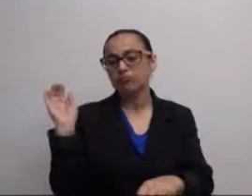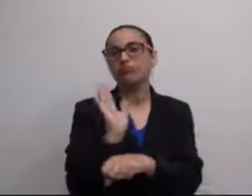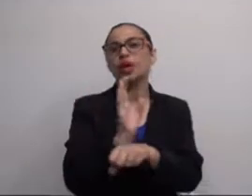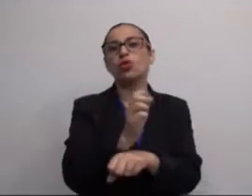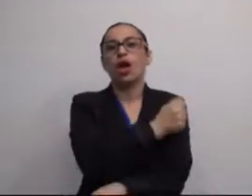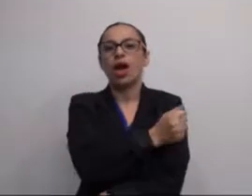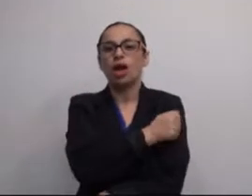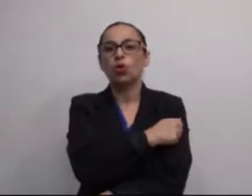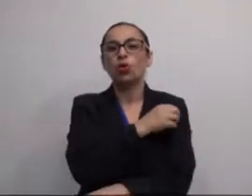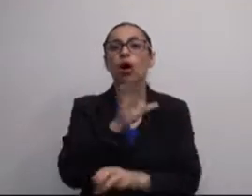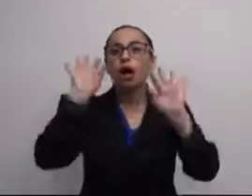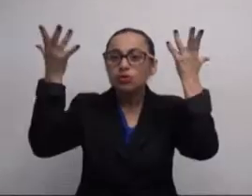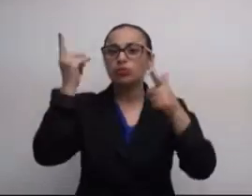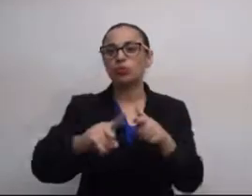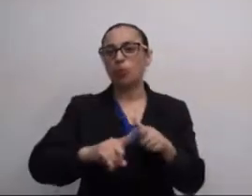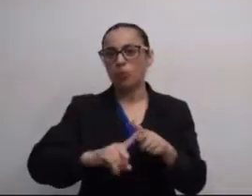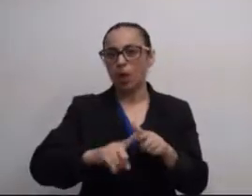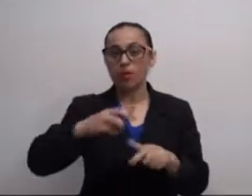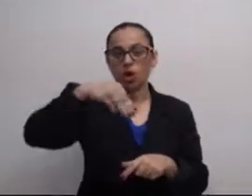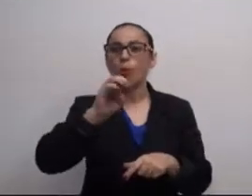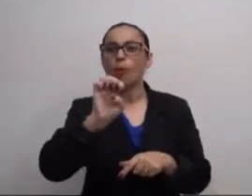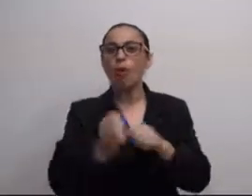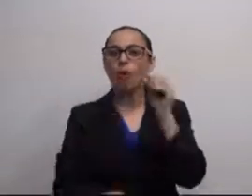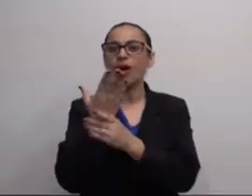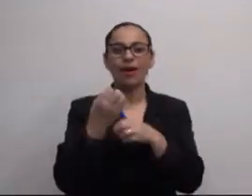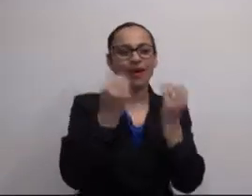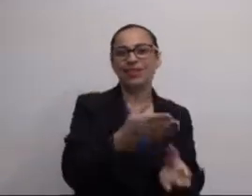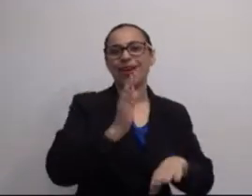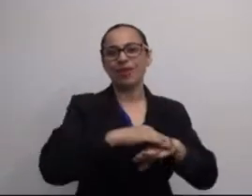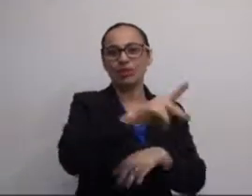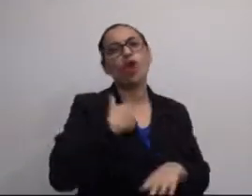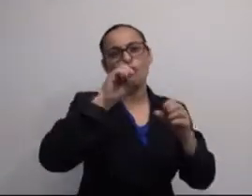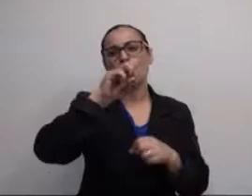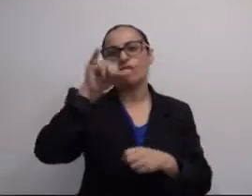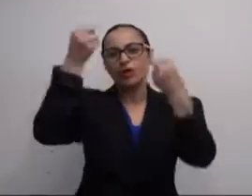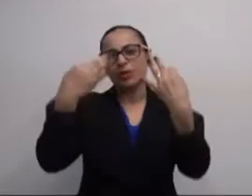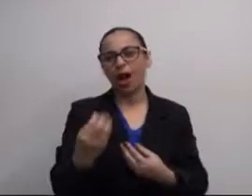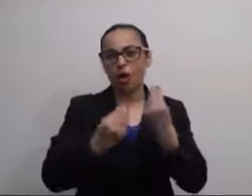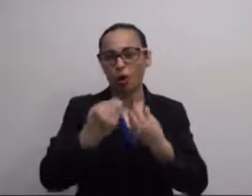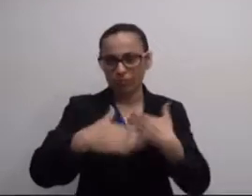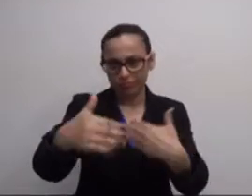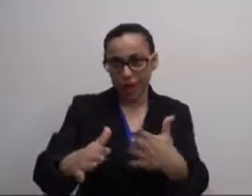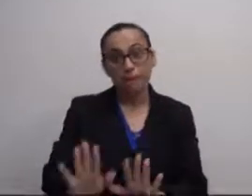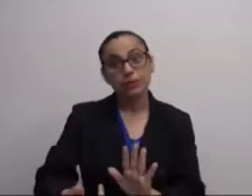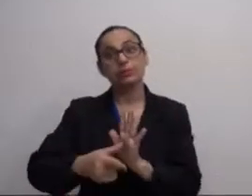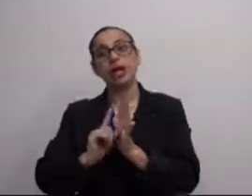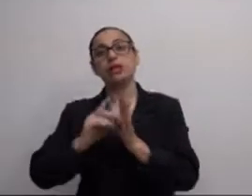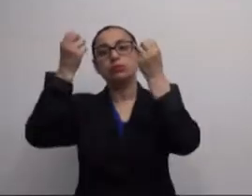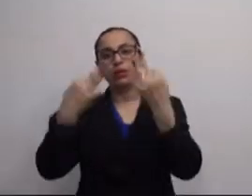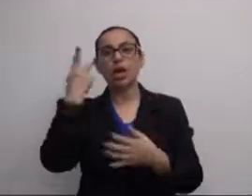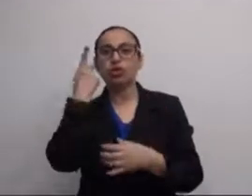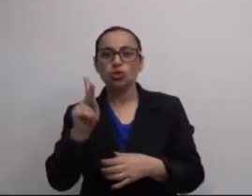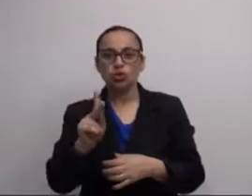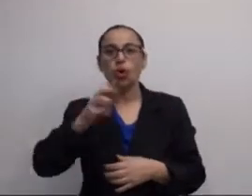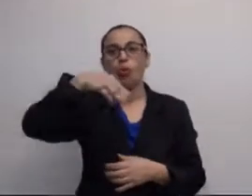são muito utilizadas porque elas vão ajudar os alunos a solucionar os problemas que o MOU vai levar para elas. Eu já vou explicar